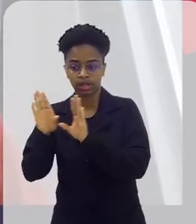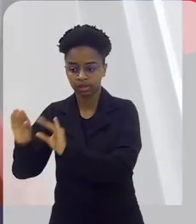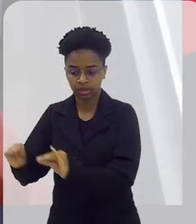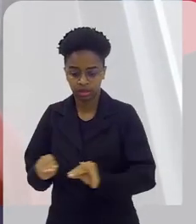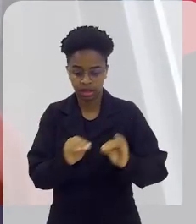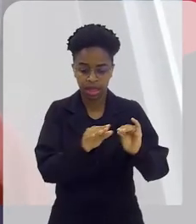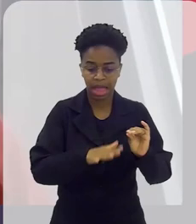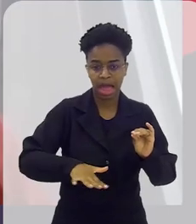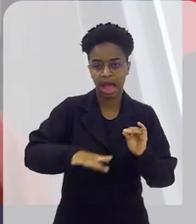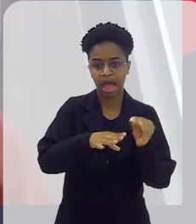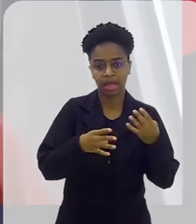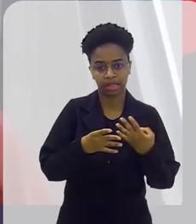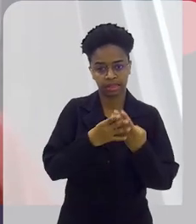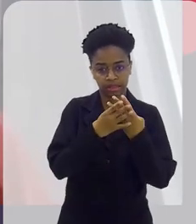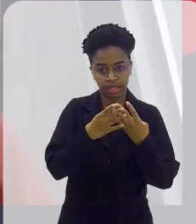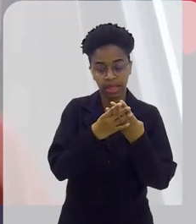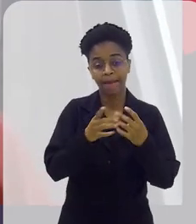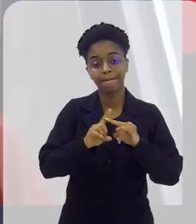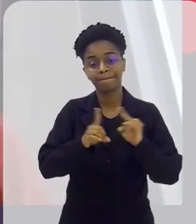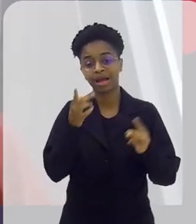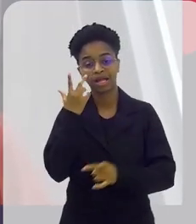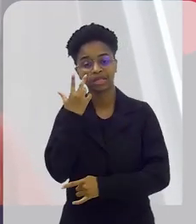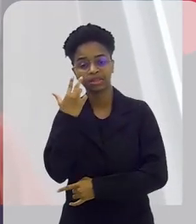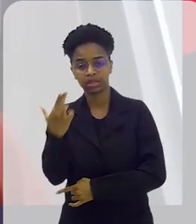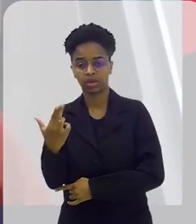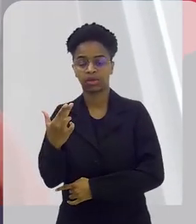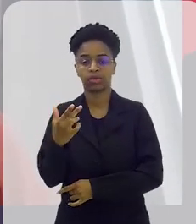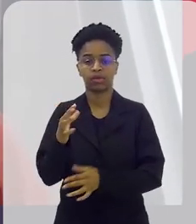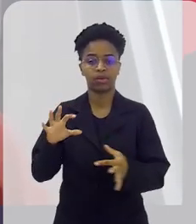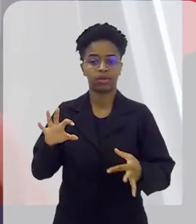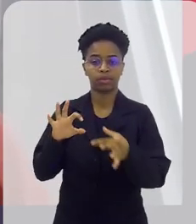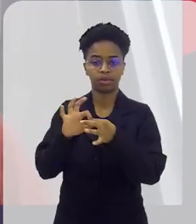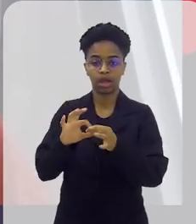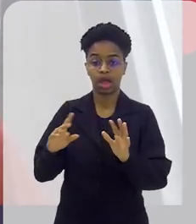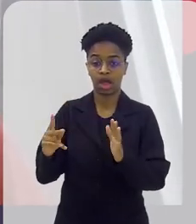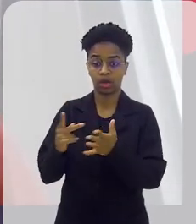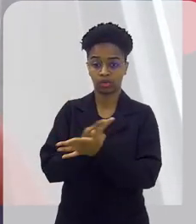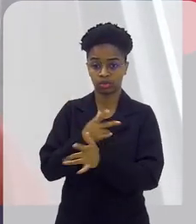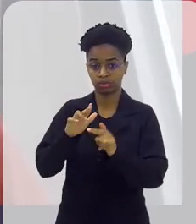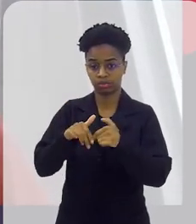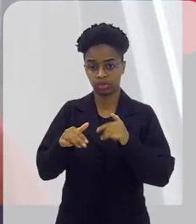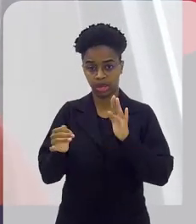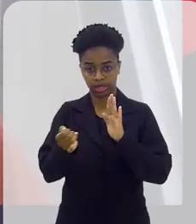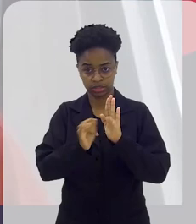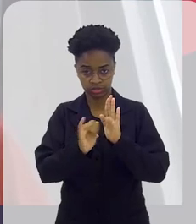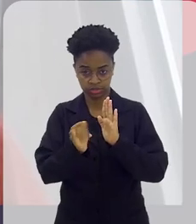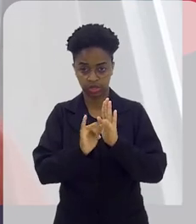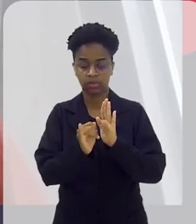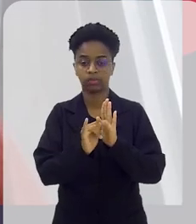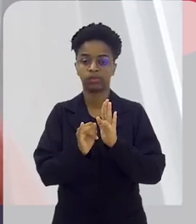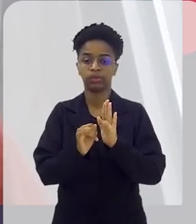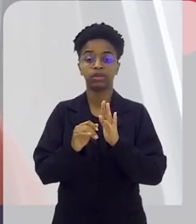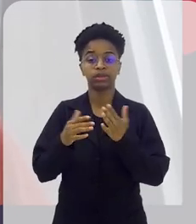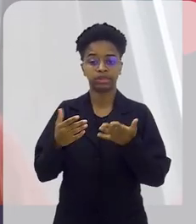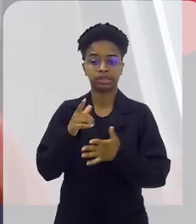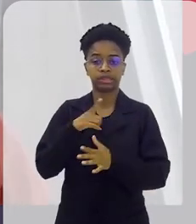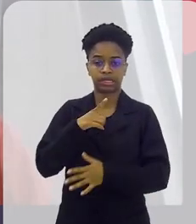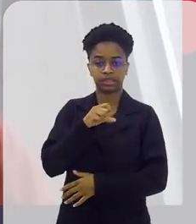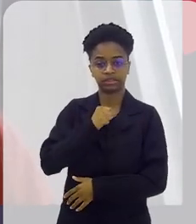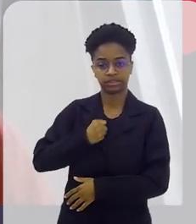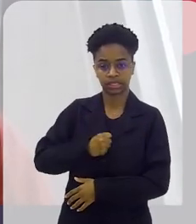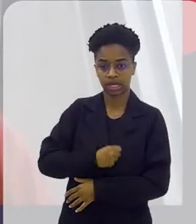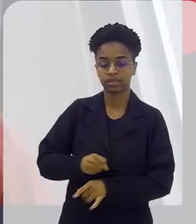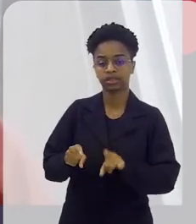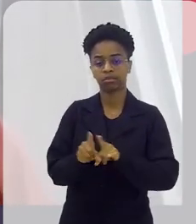mas normalmente as parcerias são feitas através dos editais, produtores, ser pelo Senai ou por